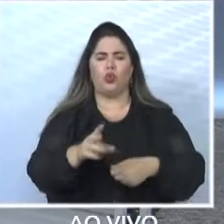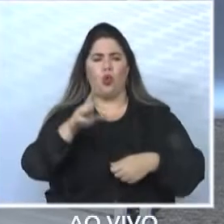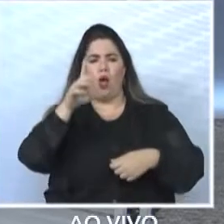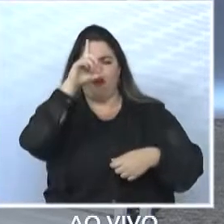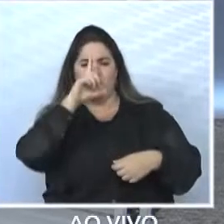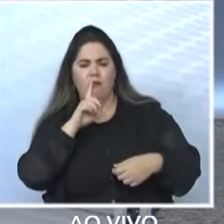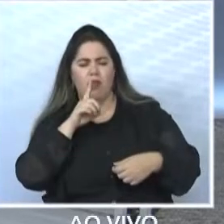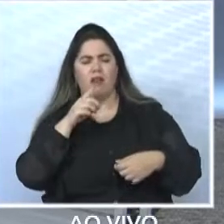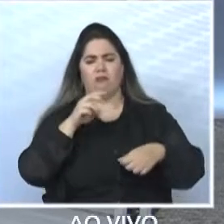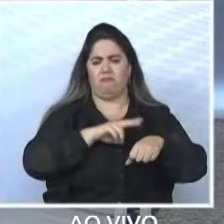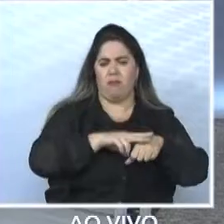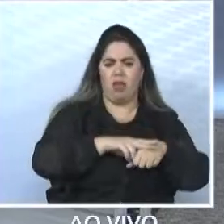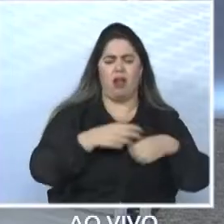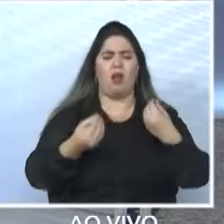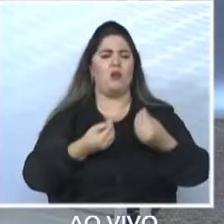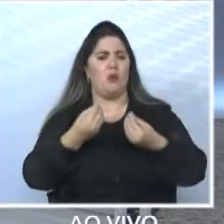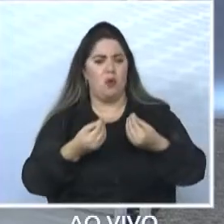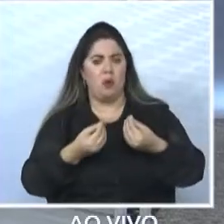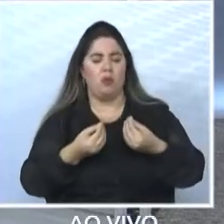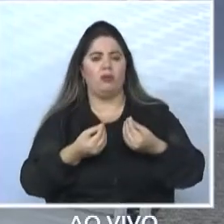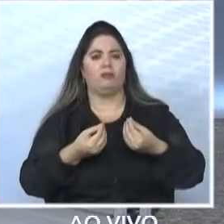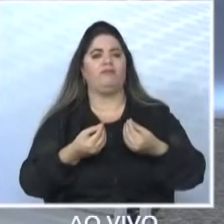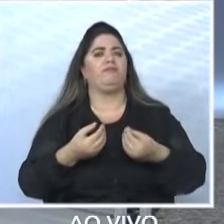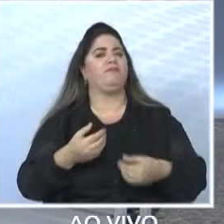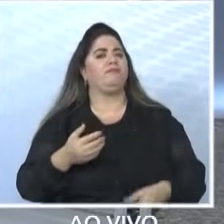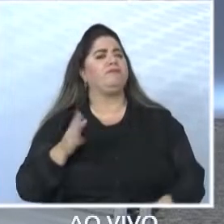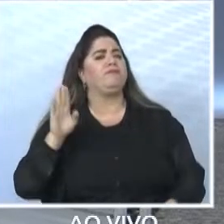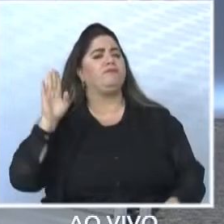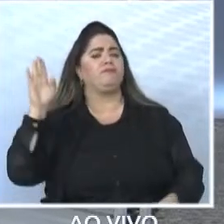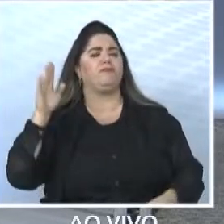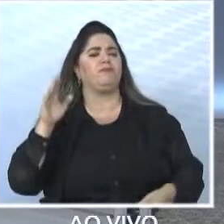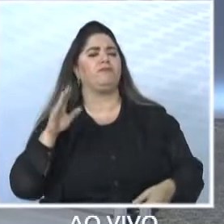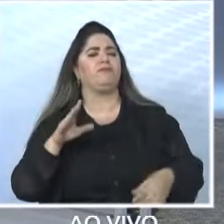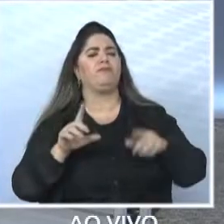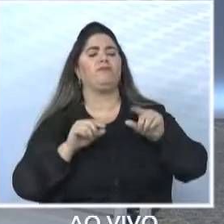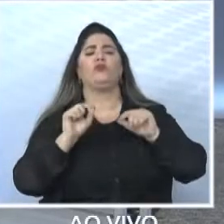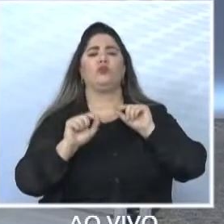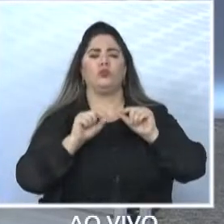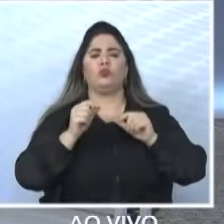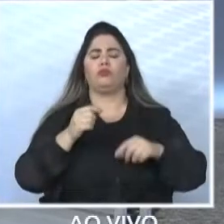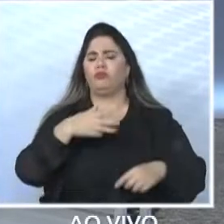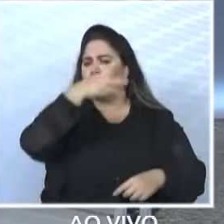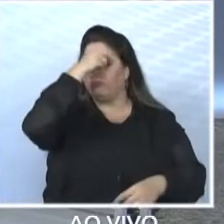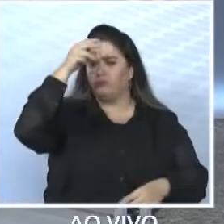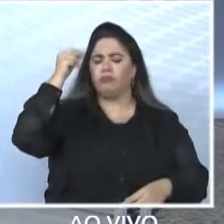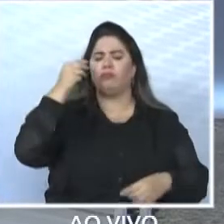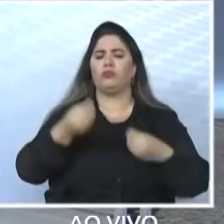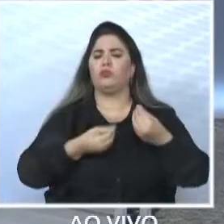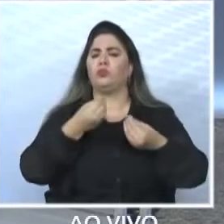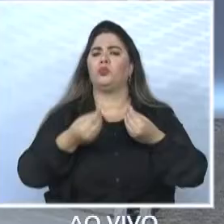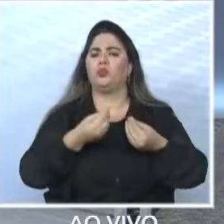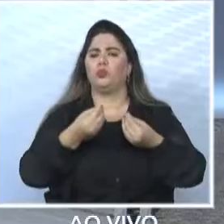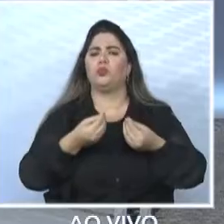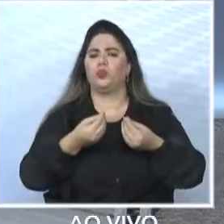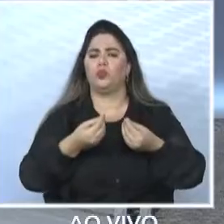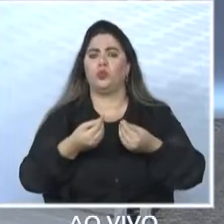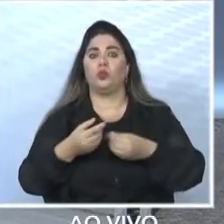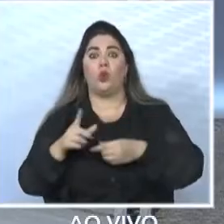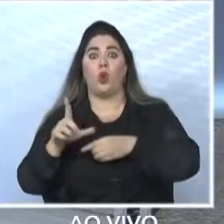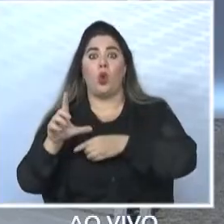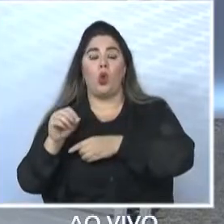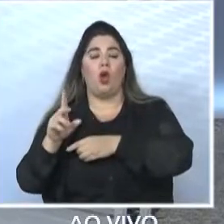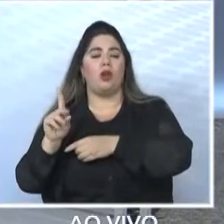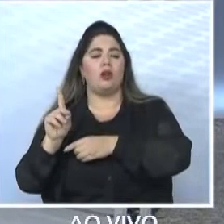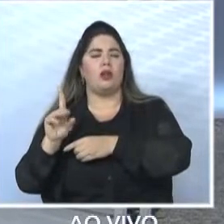passarem as eleições. Qual a postura do candidato diante disso? Caso o senhor seja eleito prefeito, como vai funcionar a questão do tal lockdown se houver essa